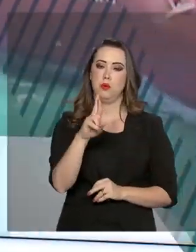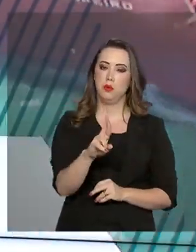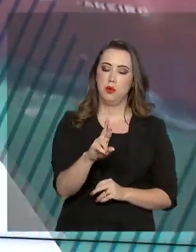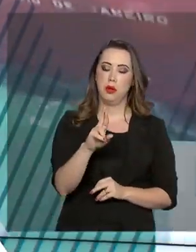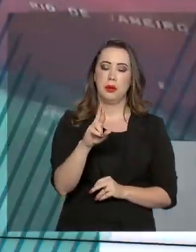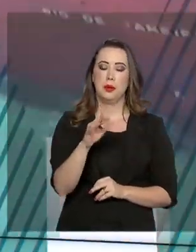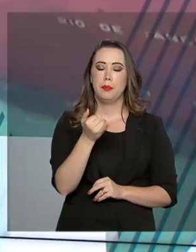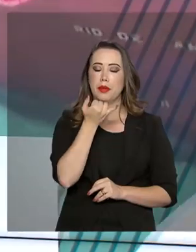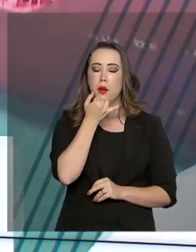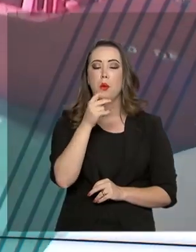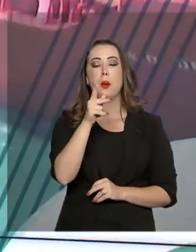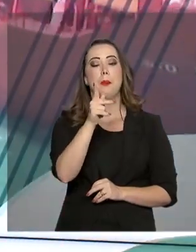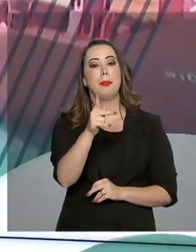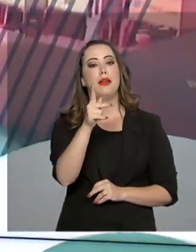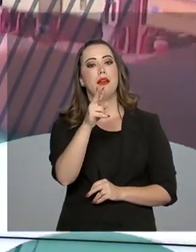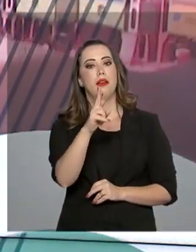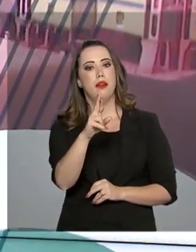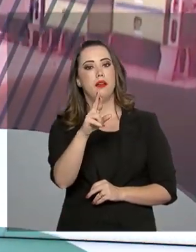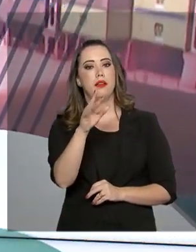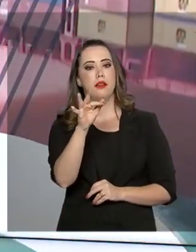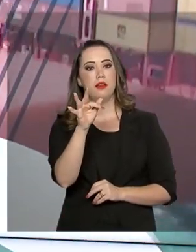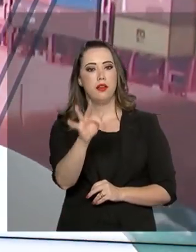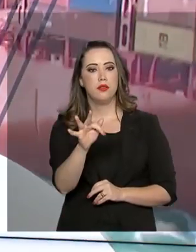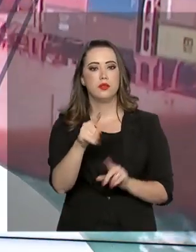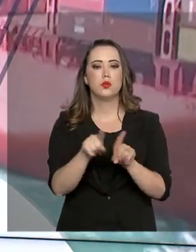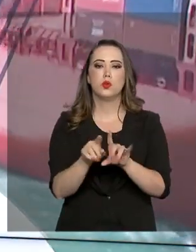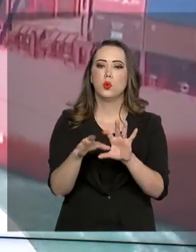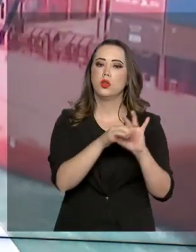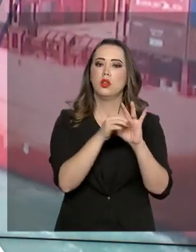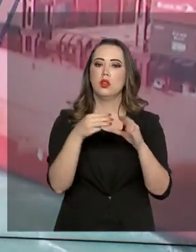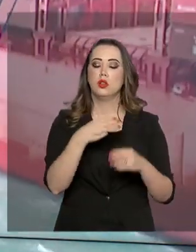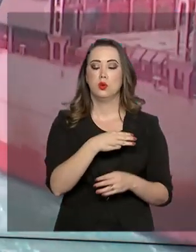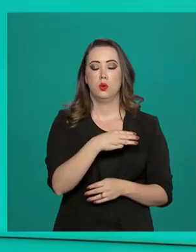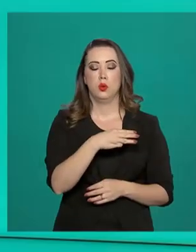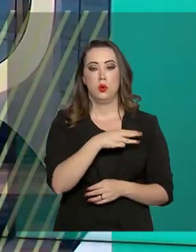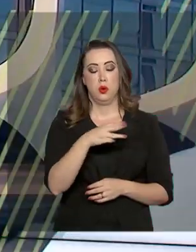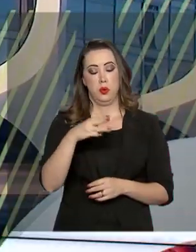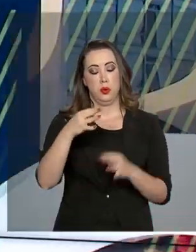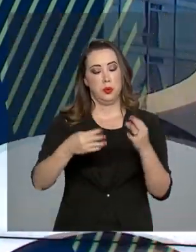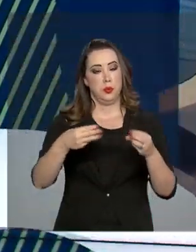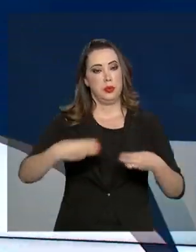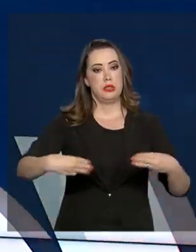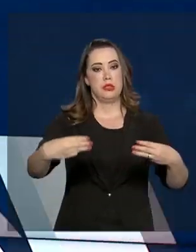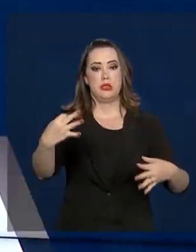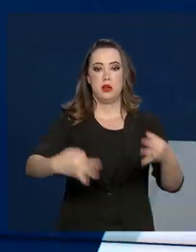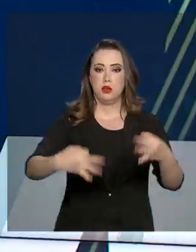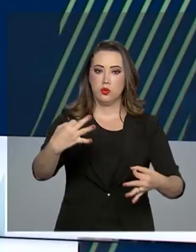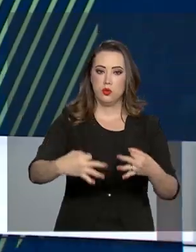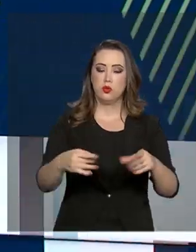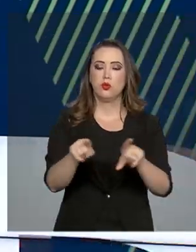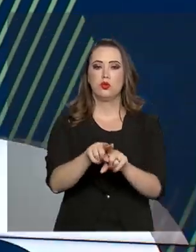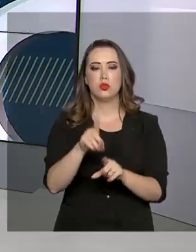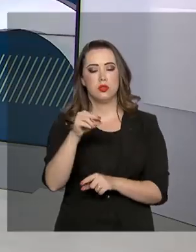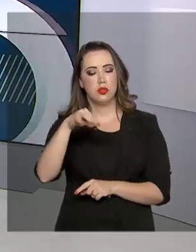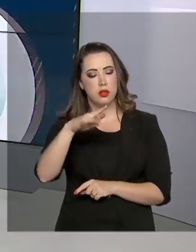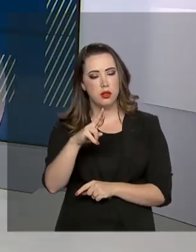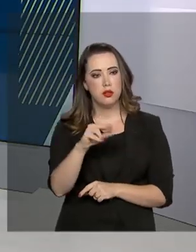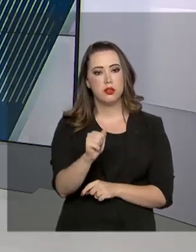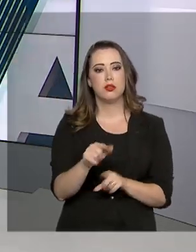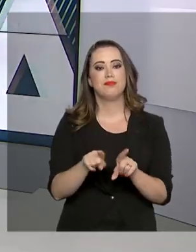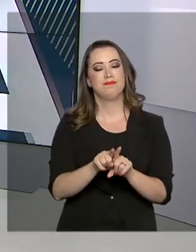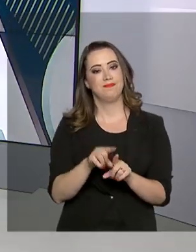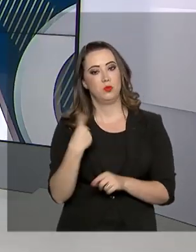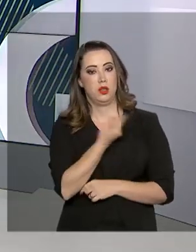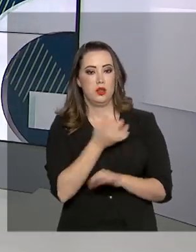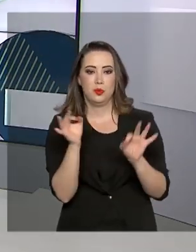integrada com parceiros como o Ministério da Justiça e Segurança Pública, Denatran, ANTT e SAMU. A gente